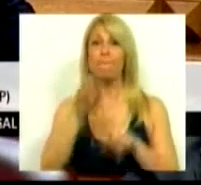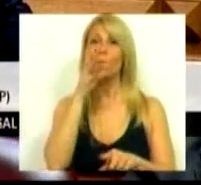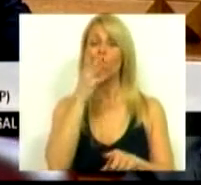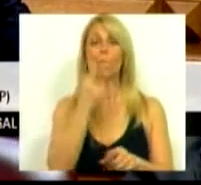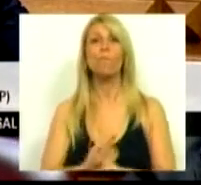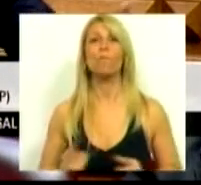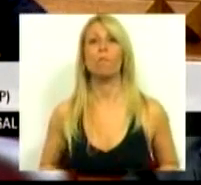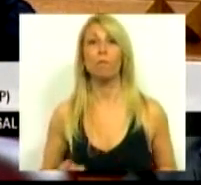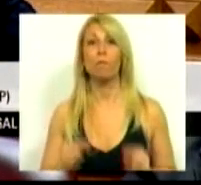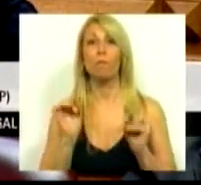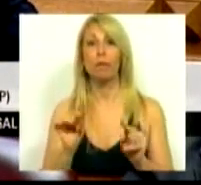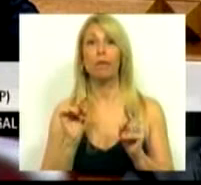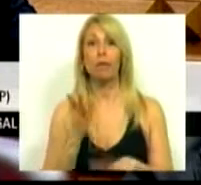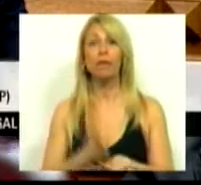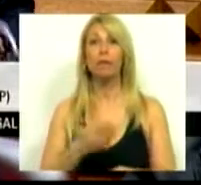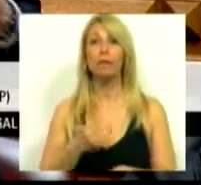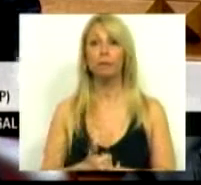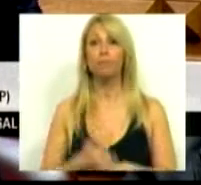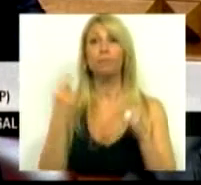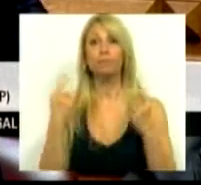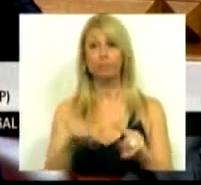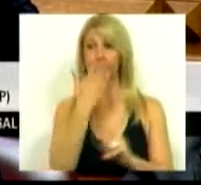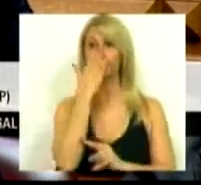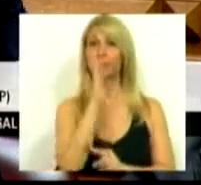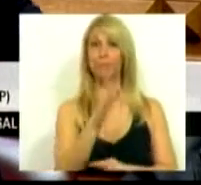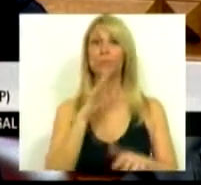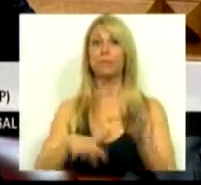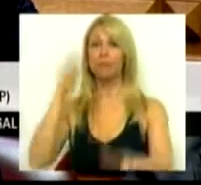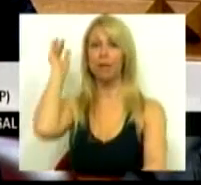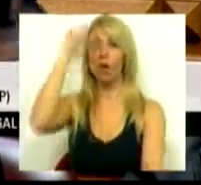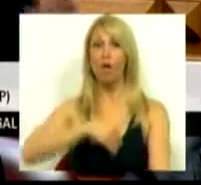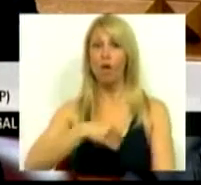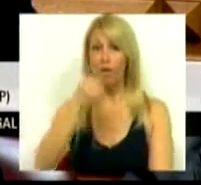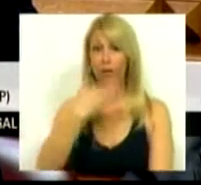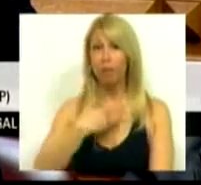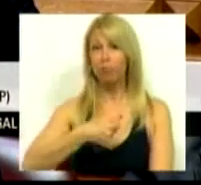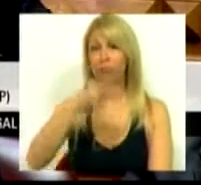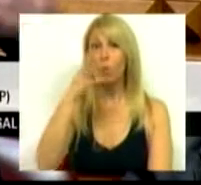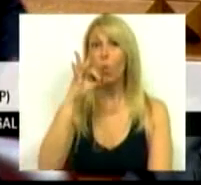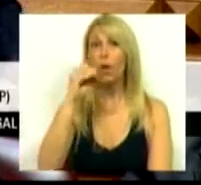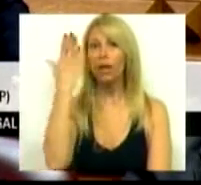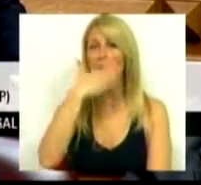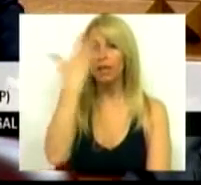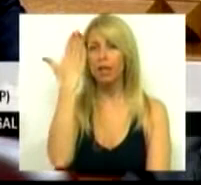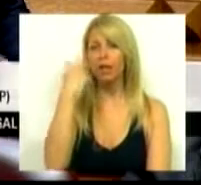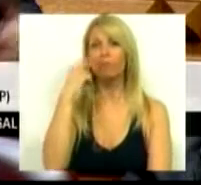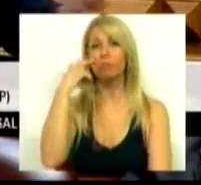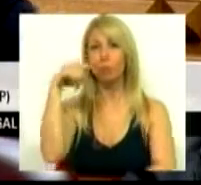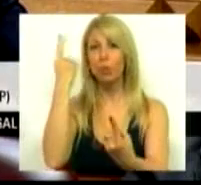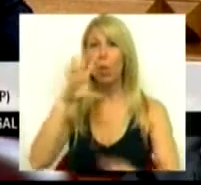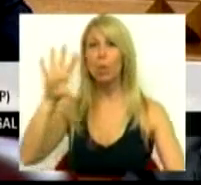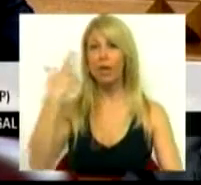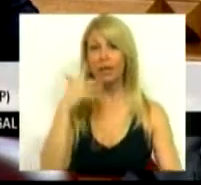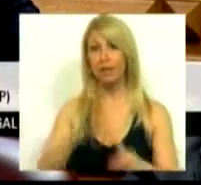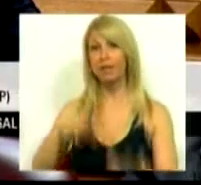aquilo que este setor teve em frente à Assembleia da República durante 40 dias a dizer ao país e à Assembleia da República e a